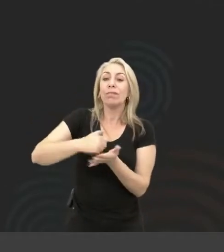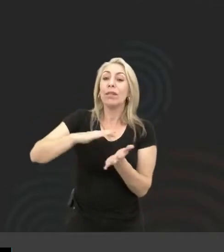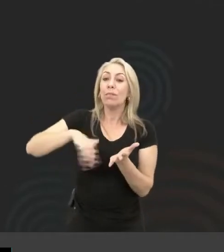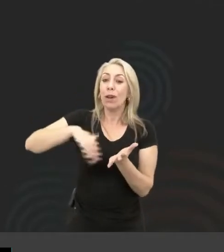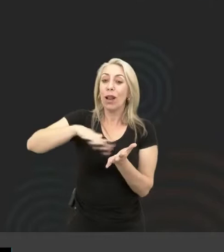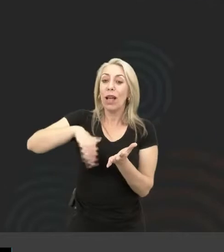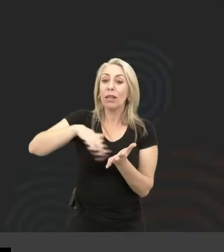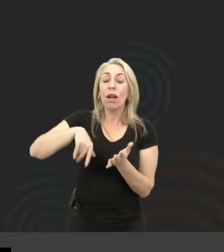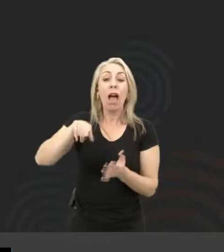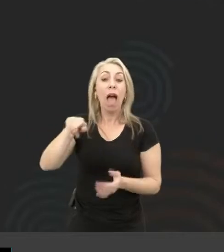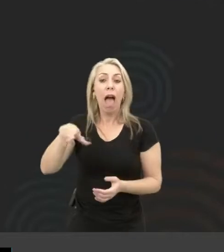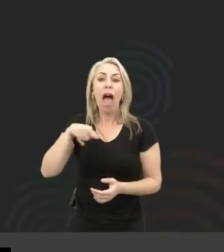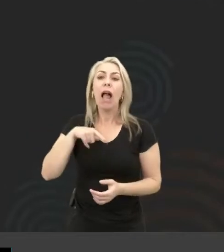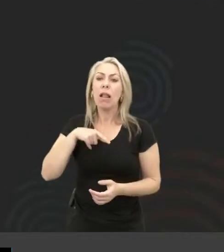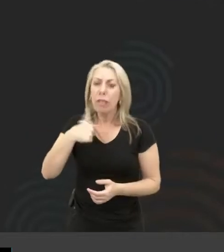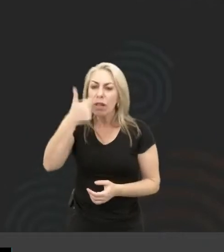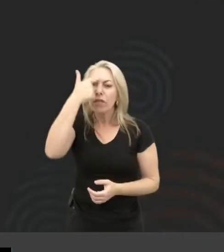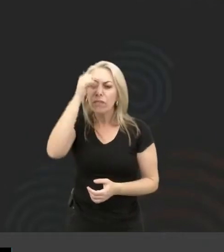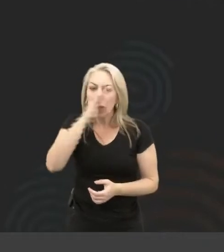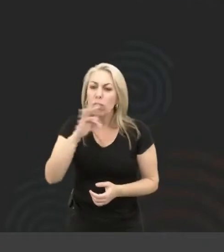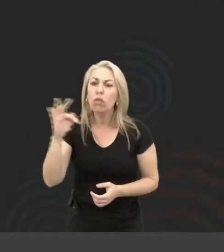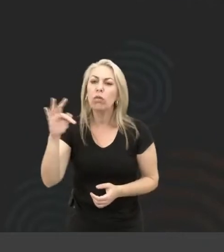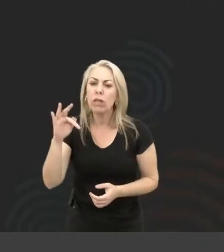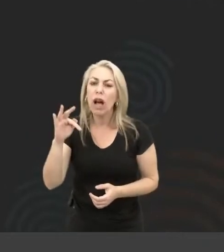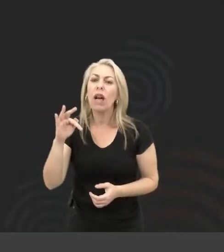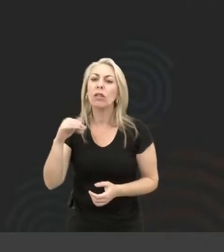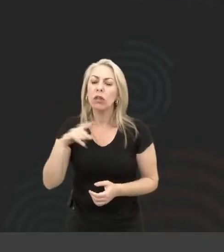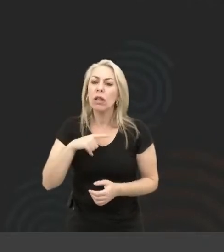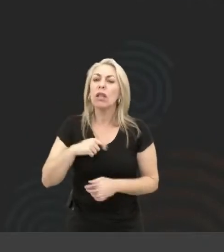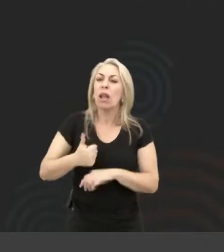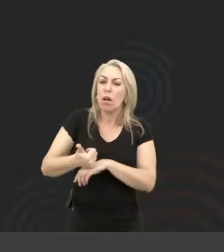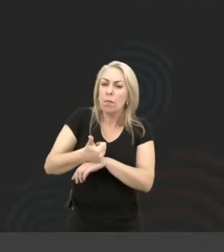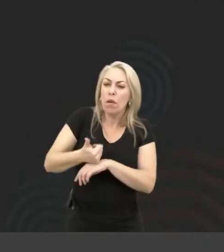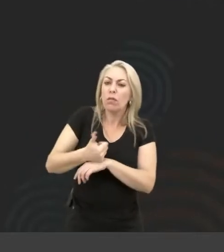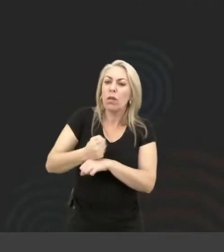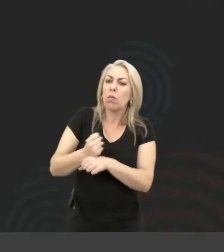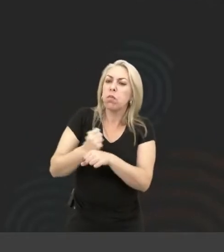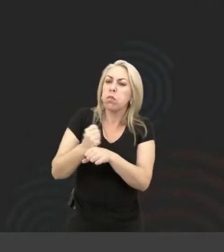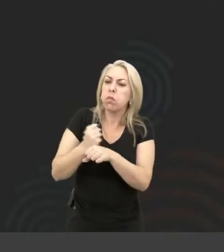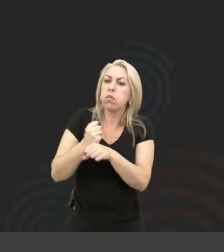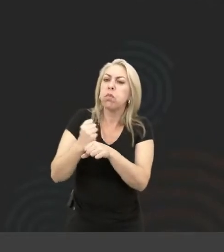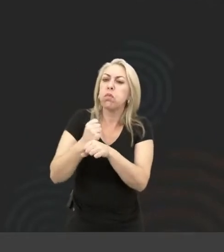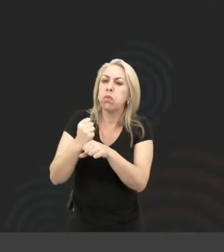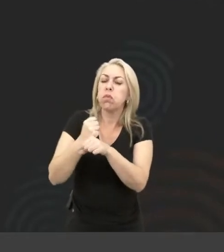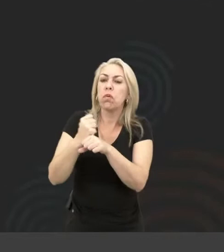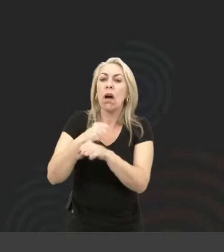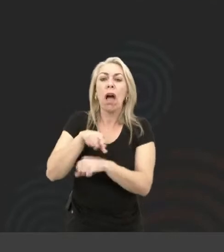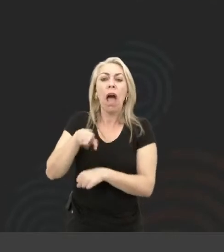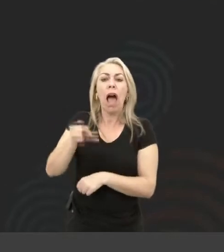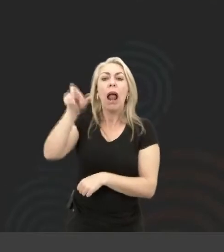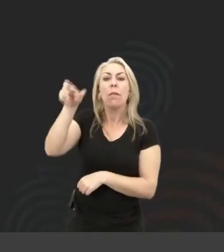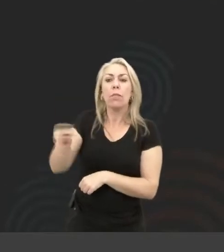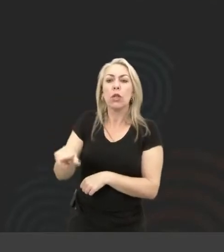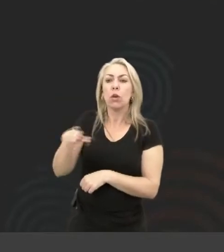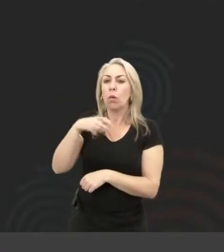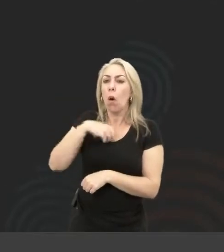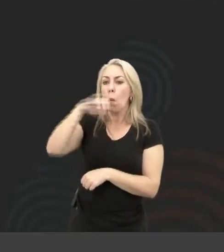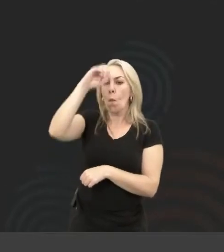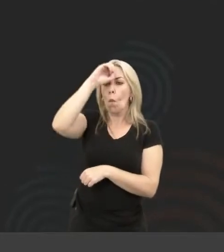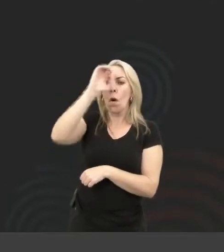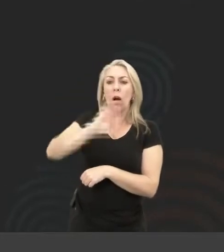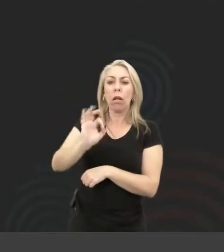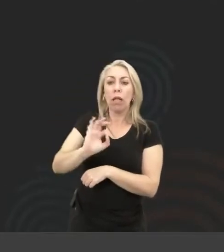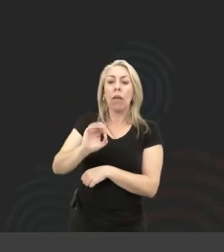com nível superior, com carreira pública, quer dizer, que não é uma pessoa sem instrução. Agora,